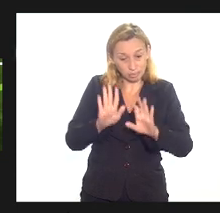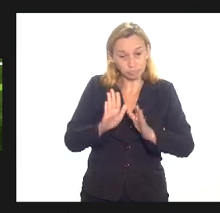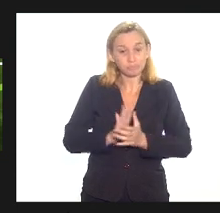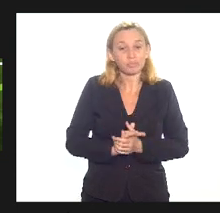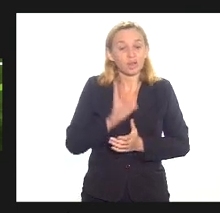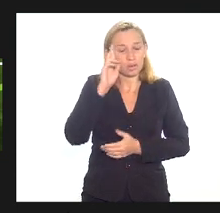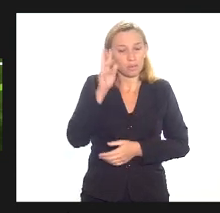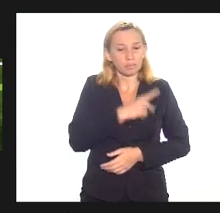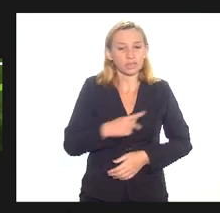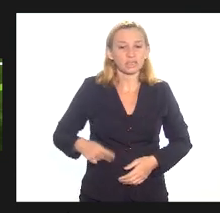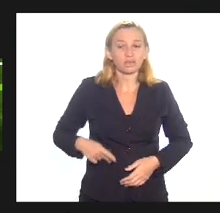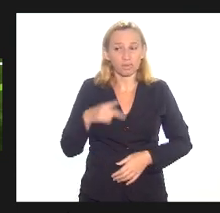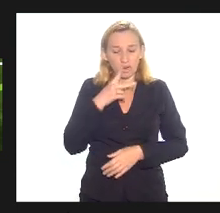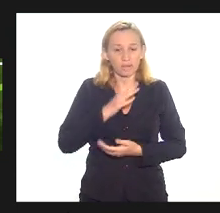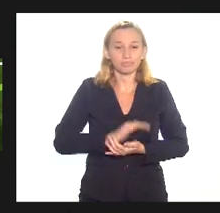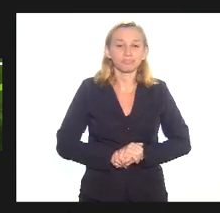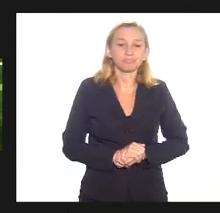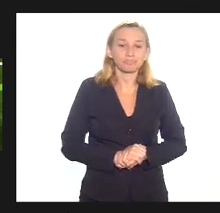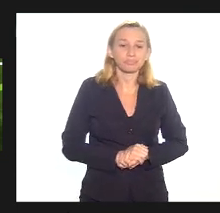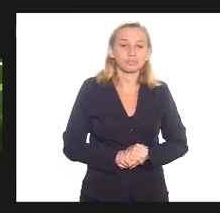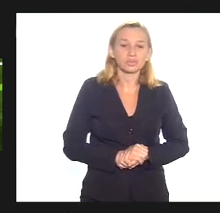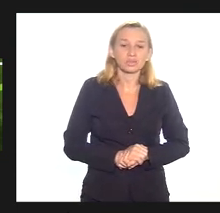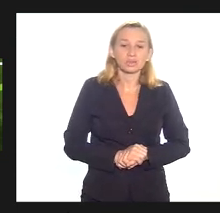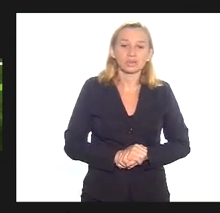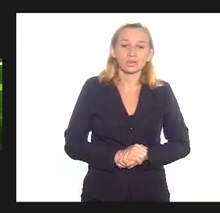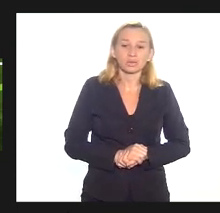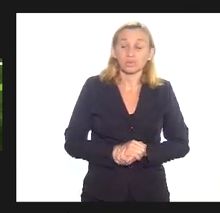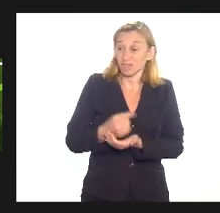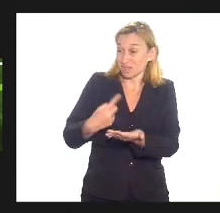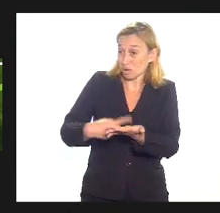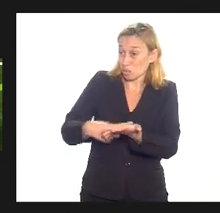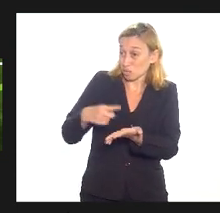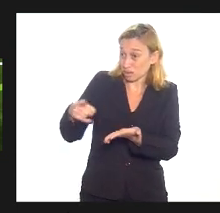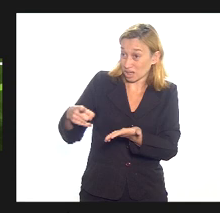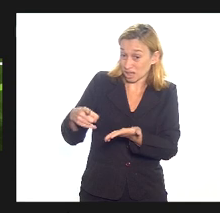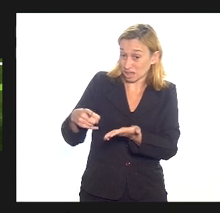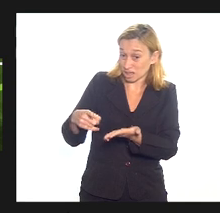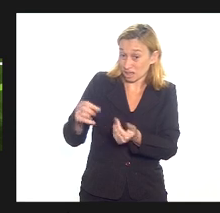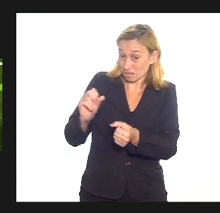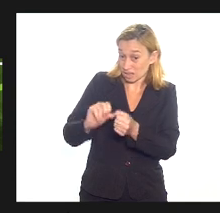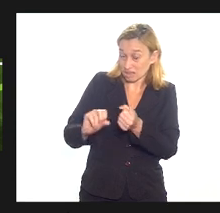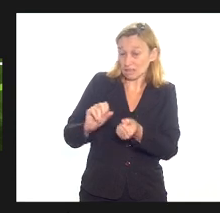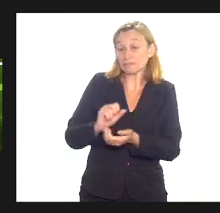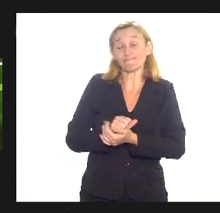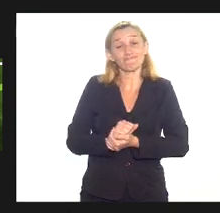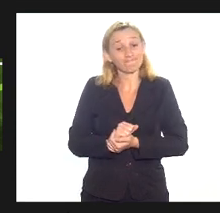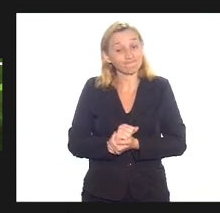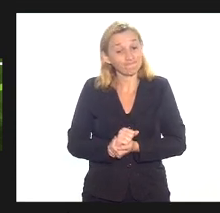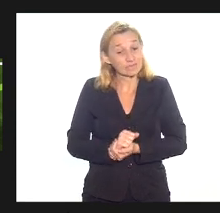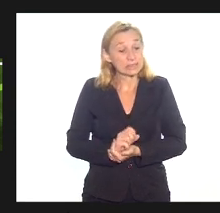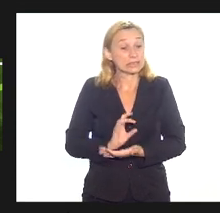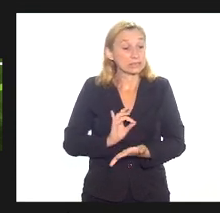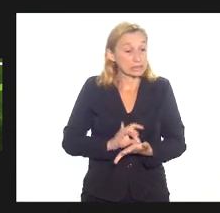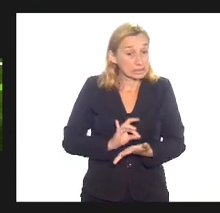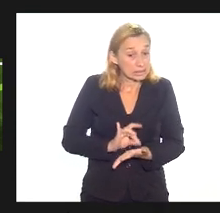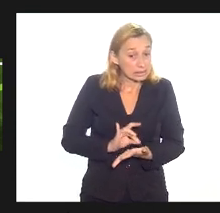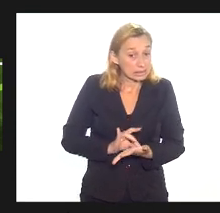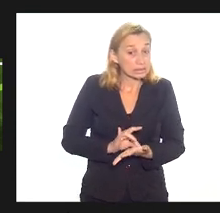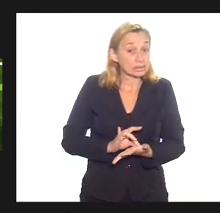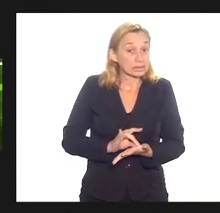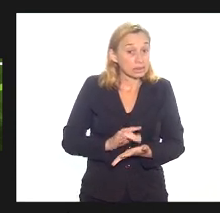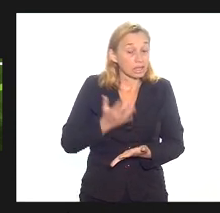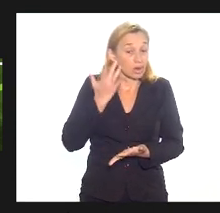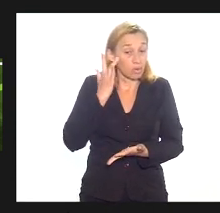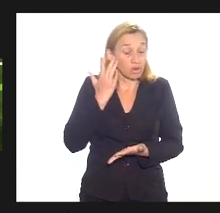eu vou falar uma coisa para o senhor do jeito que esse acordo está sendo feito realmente eu acho que acabam as